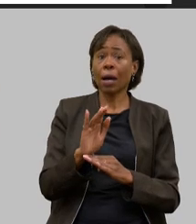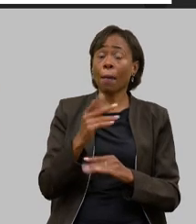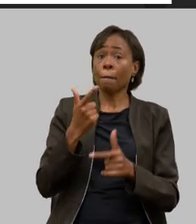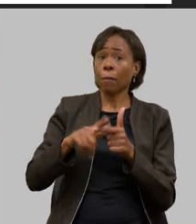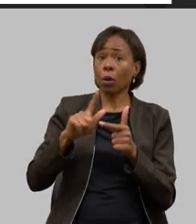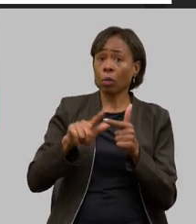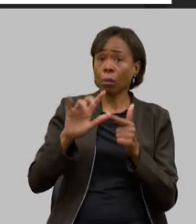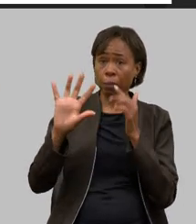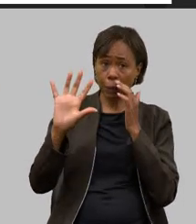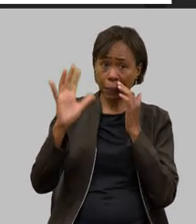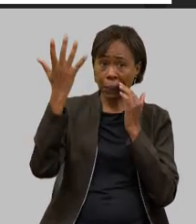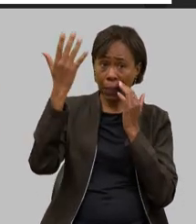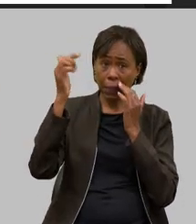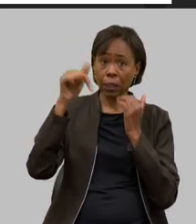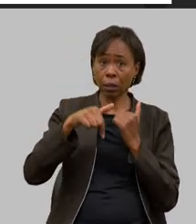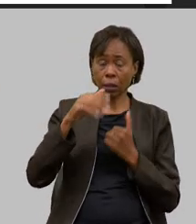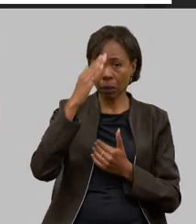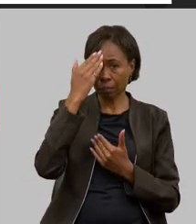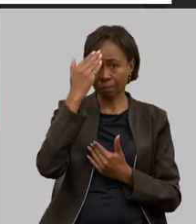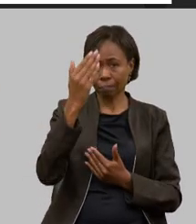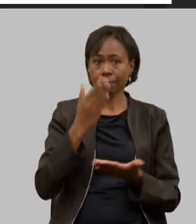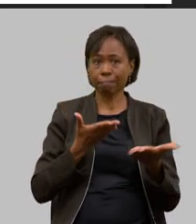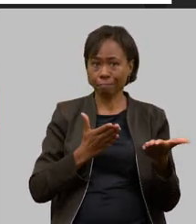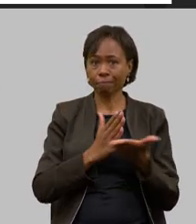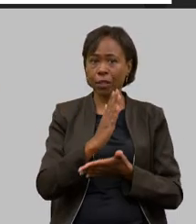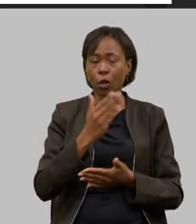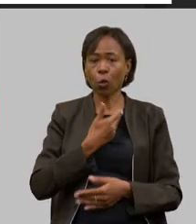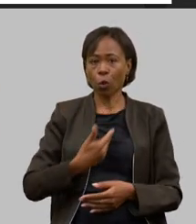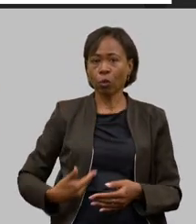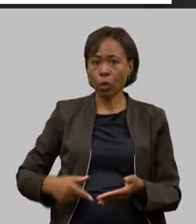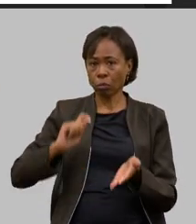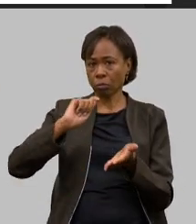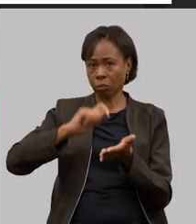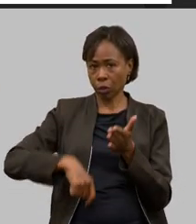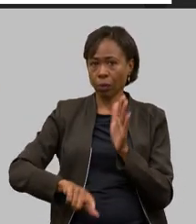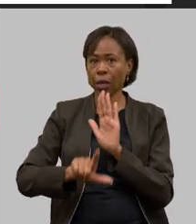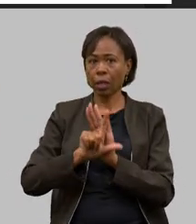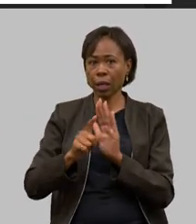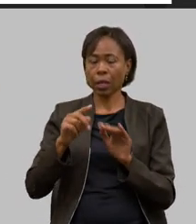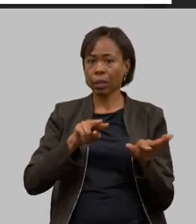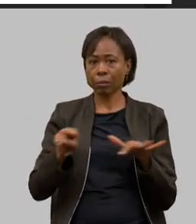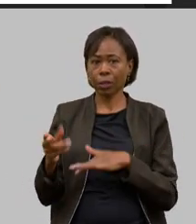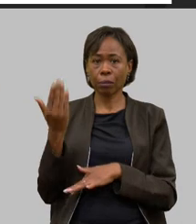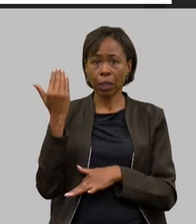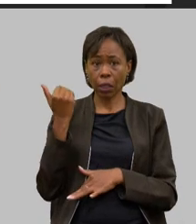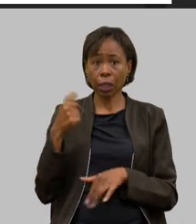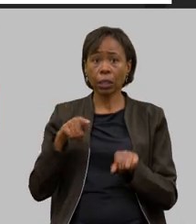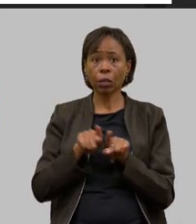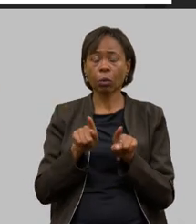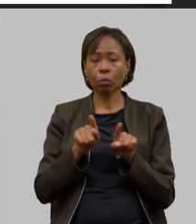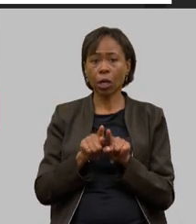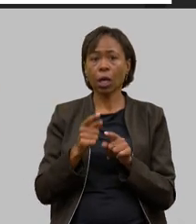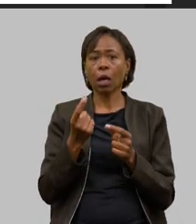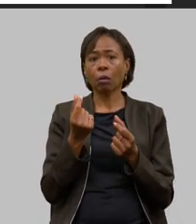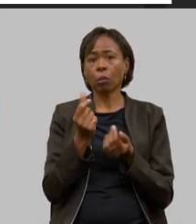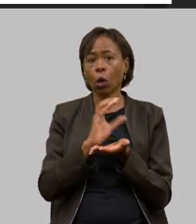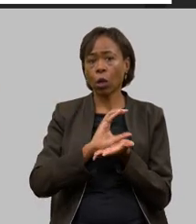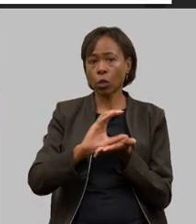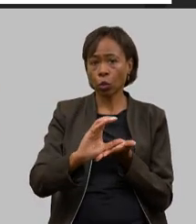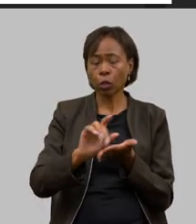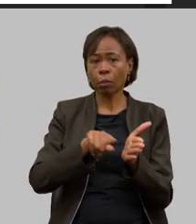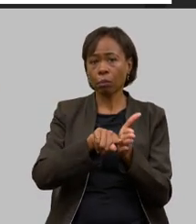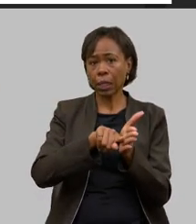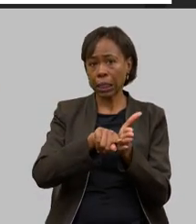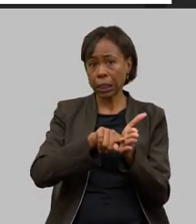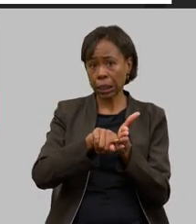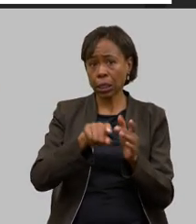casa pela aprovação e o nosso governador pelo sancionado a lei semana passada e os recursos para pesquisa agropecuária um